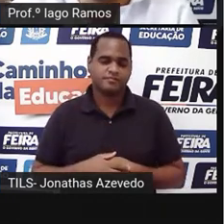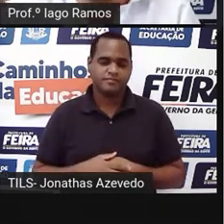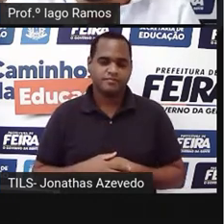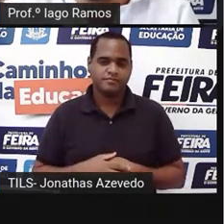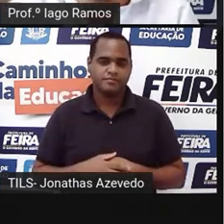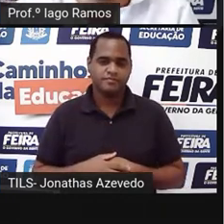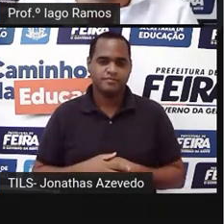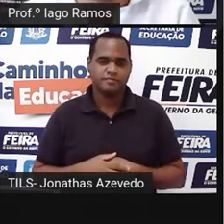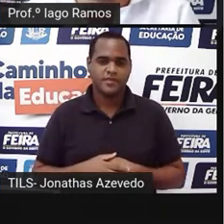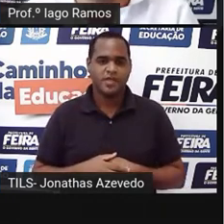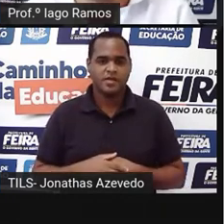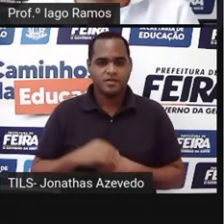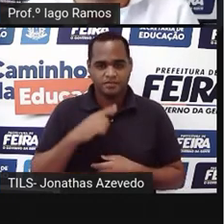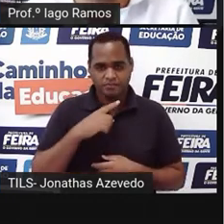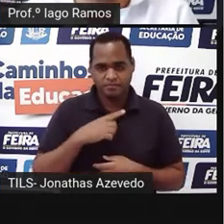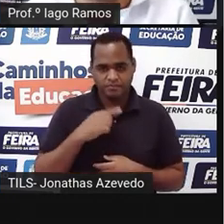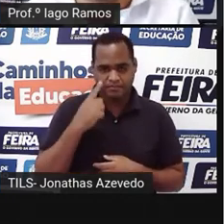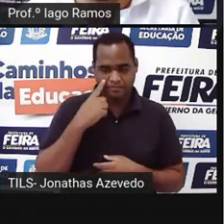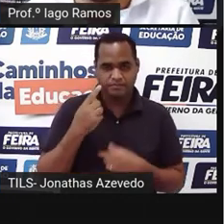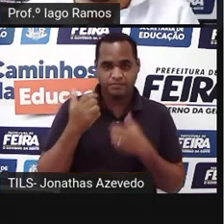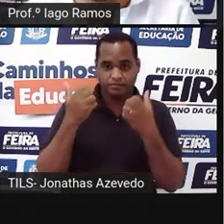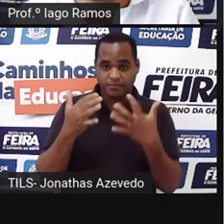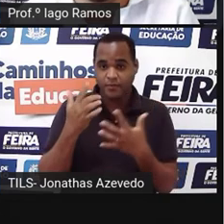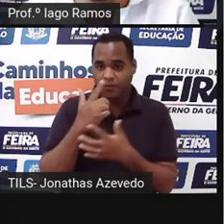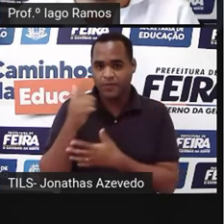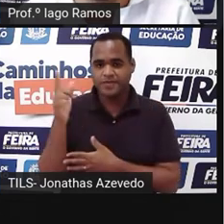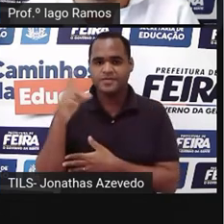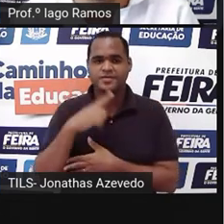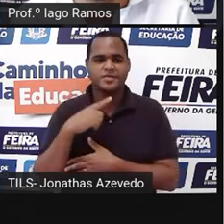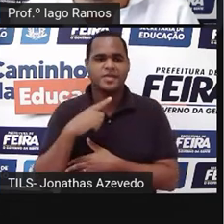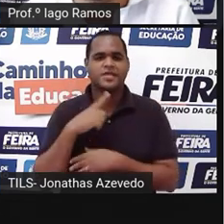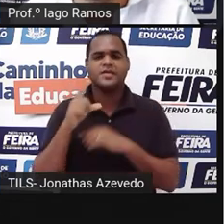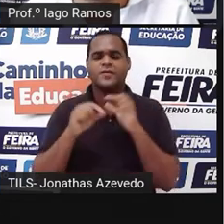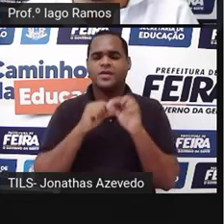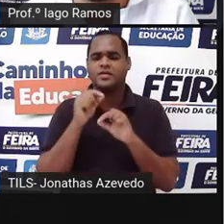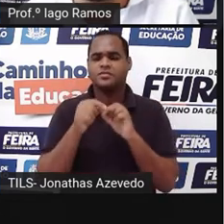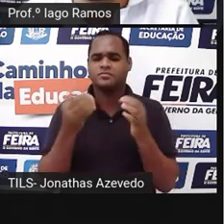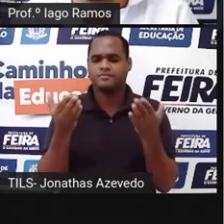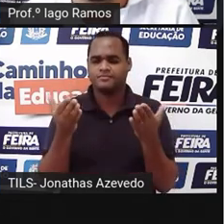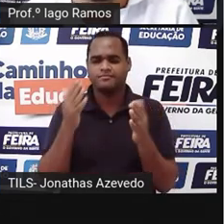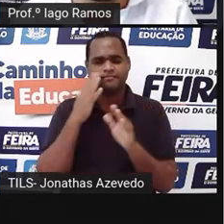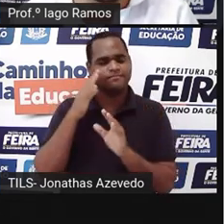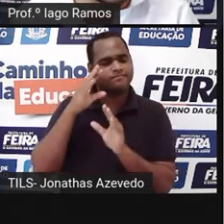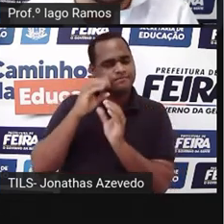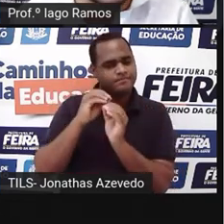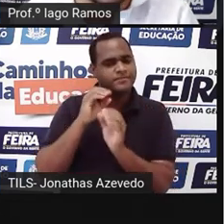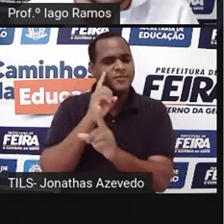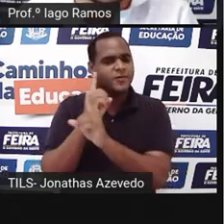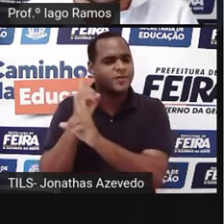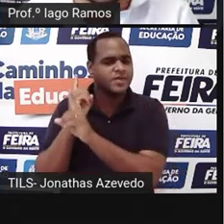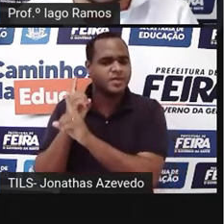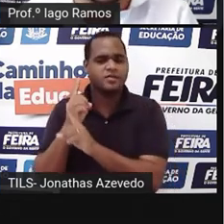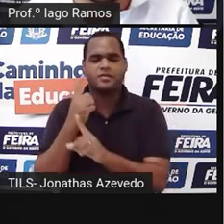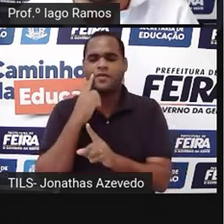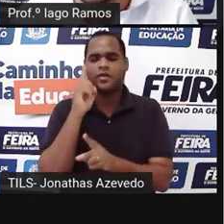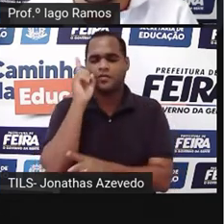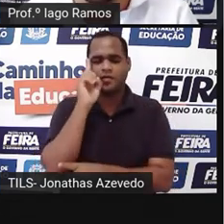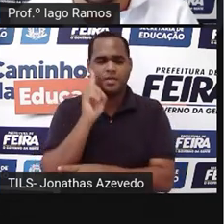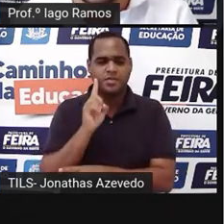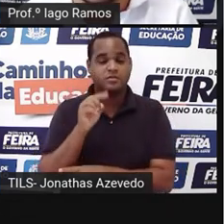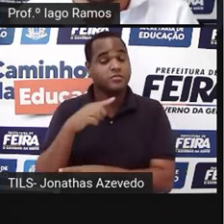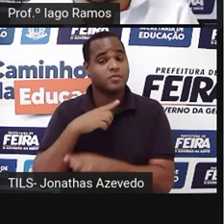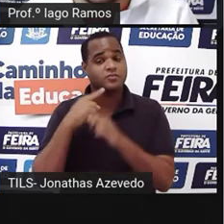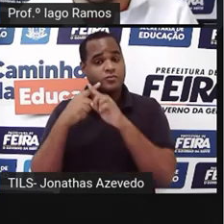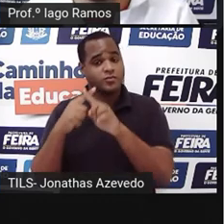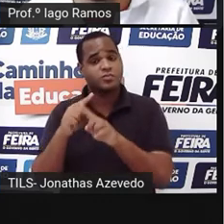outro ladozinho inclinado aqui, ó. E aí, para a gente encontrar ele, a gente não sabe, né, já estou colocando ali um x